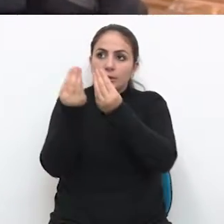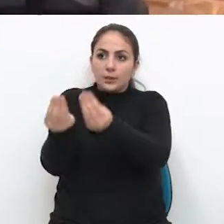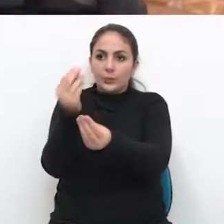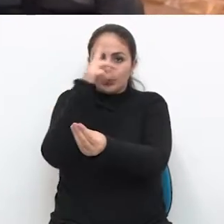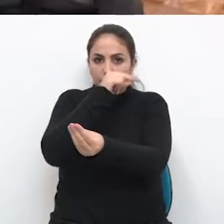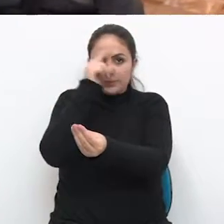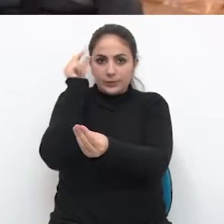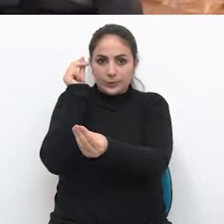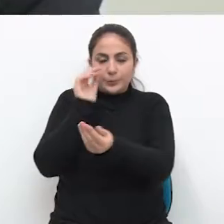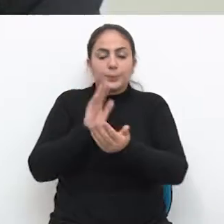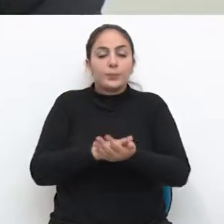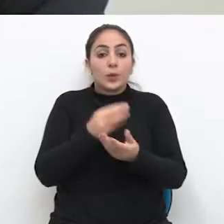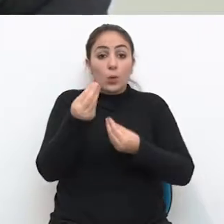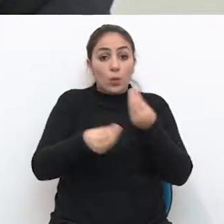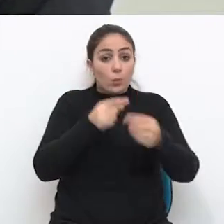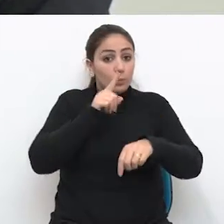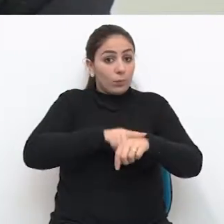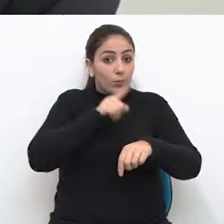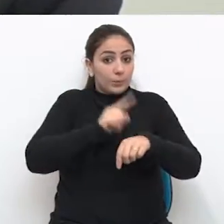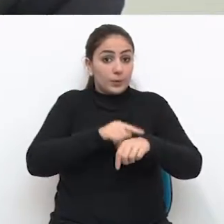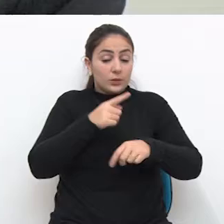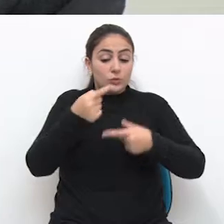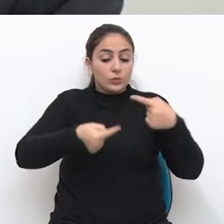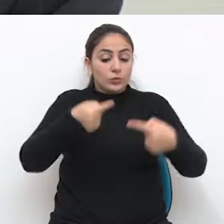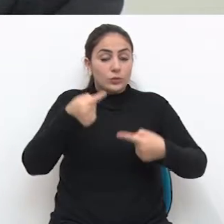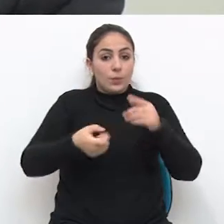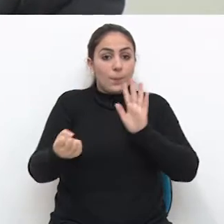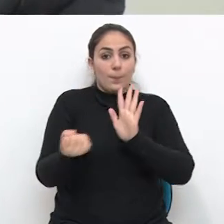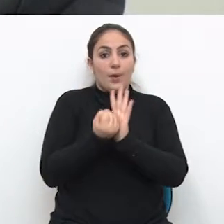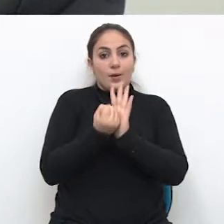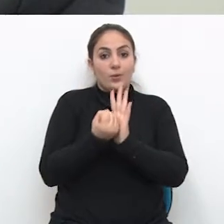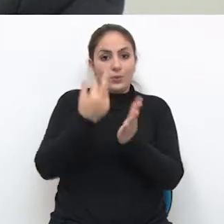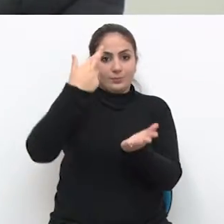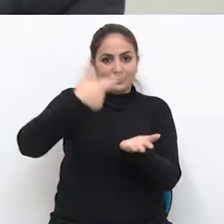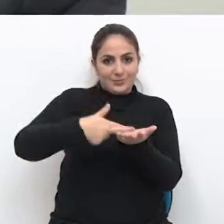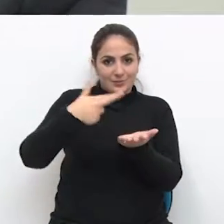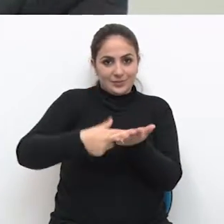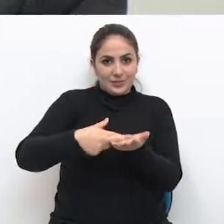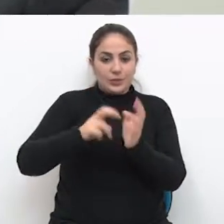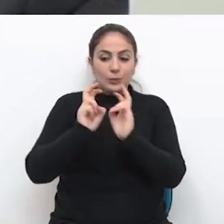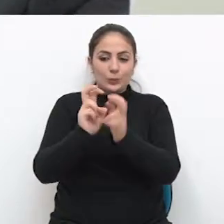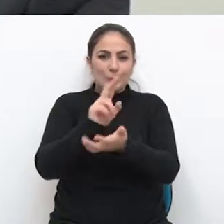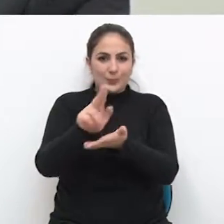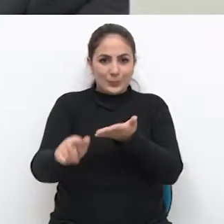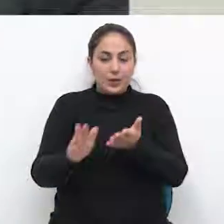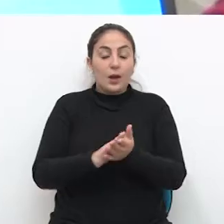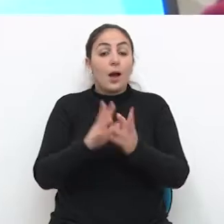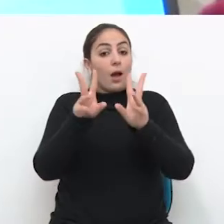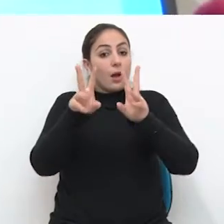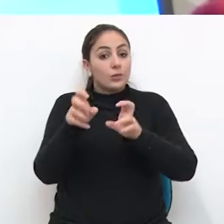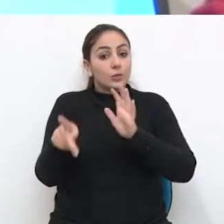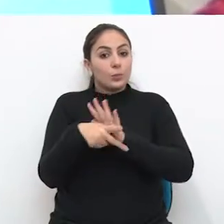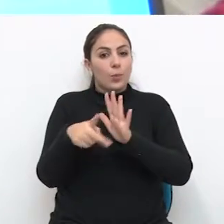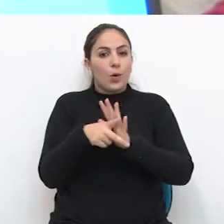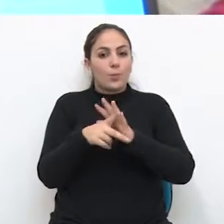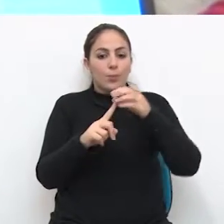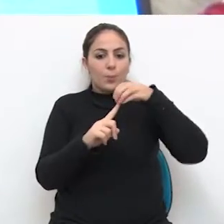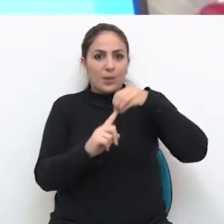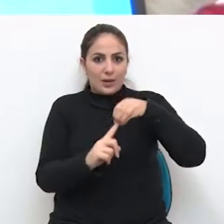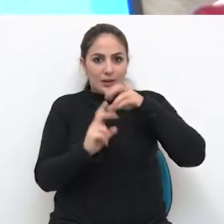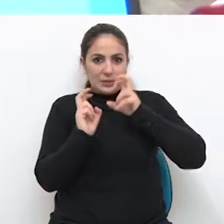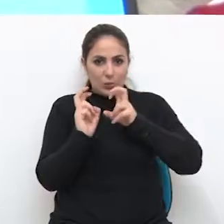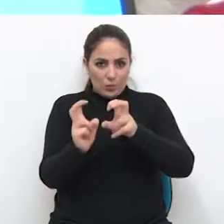ao Poder Executivo. Como no momento se discute o marco regulatório para o transporte, a questão de